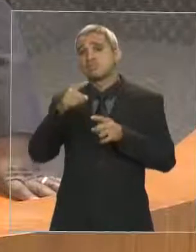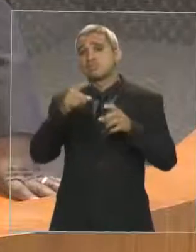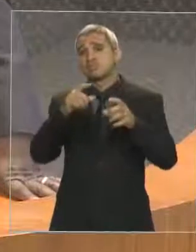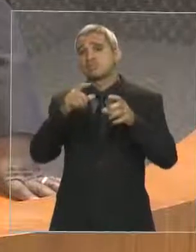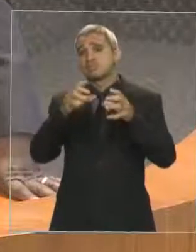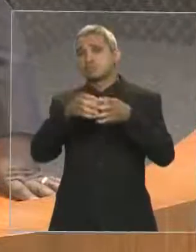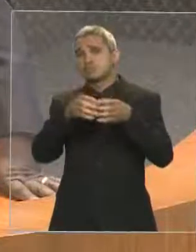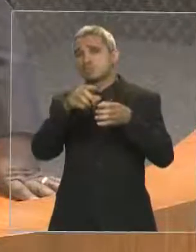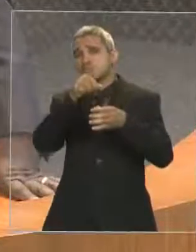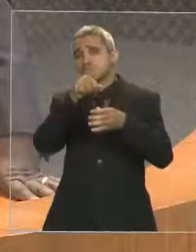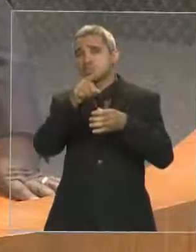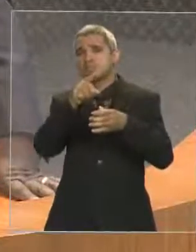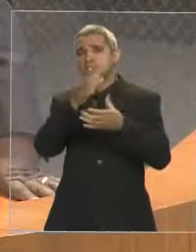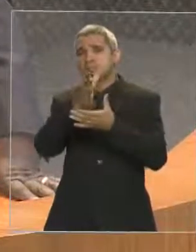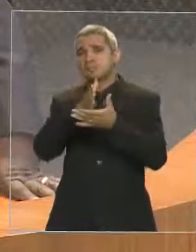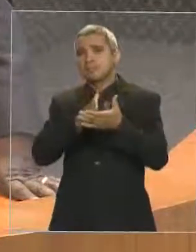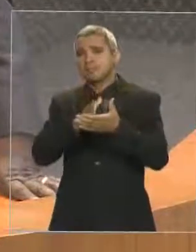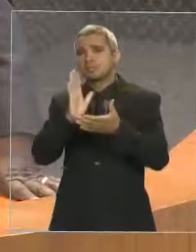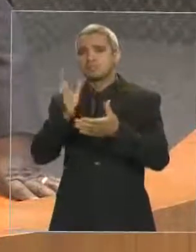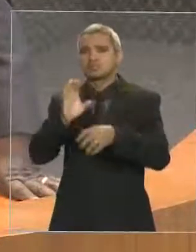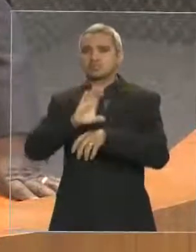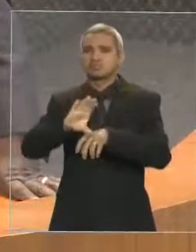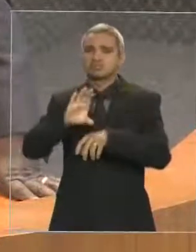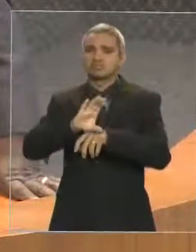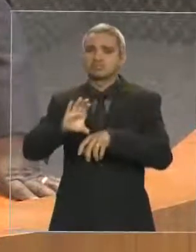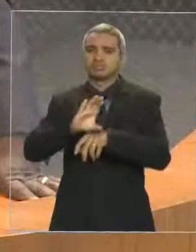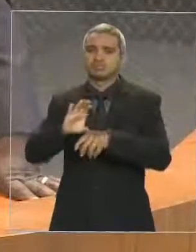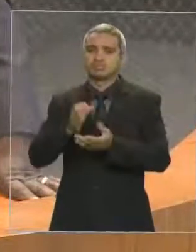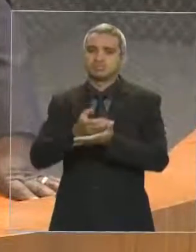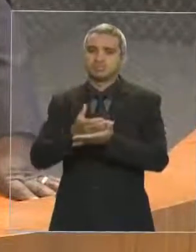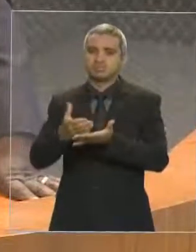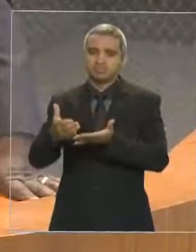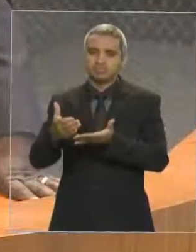e as informações hoje já são muito velozes.